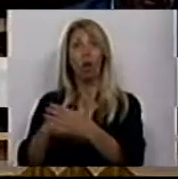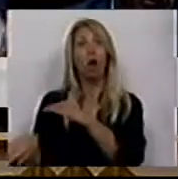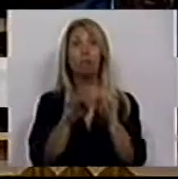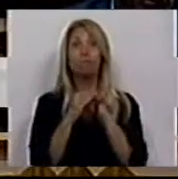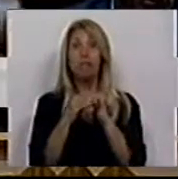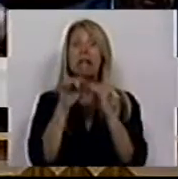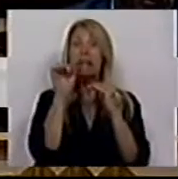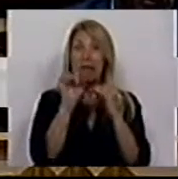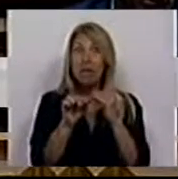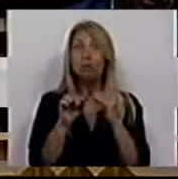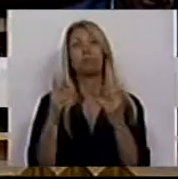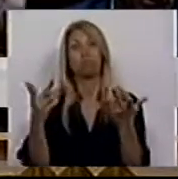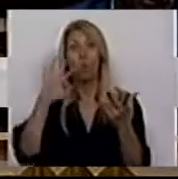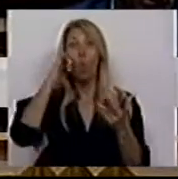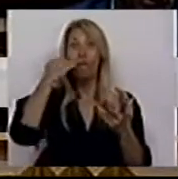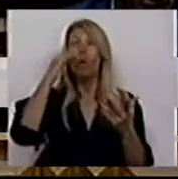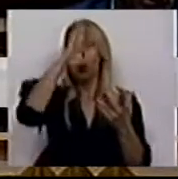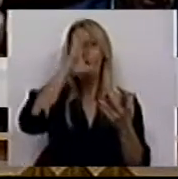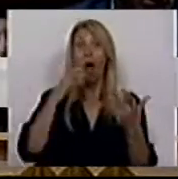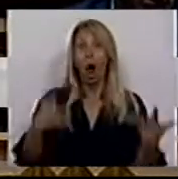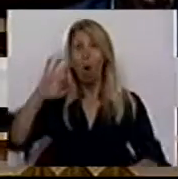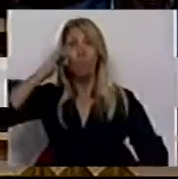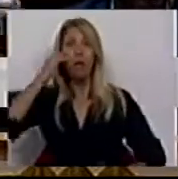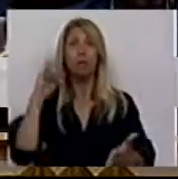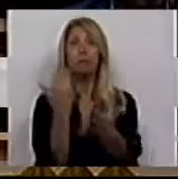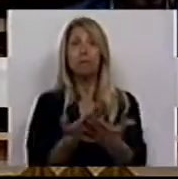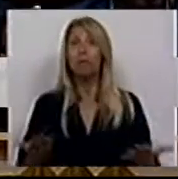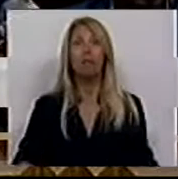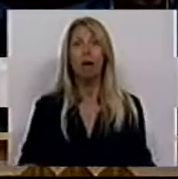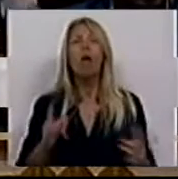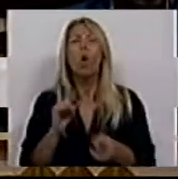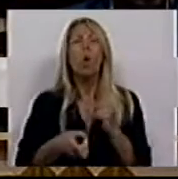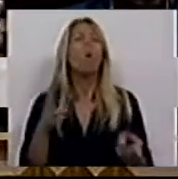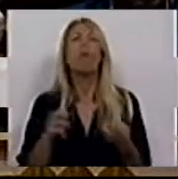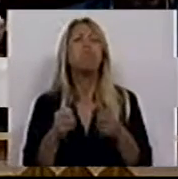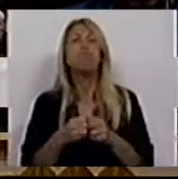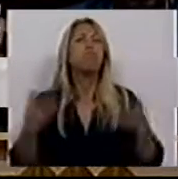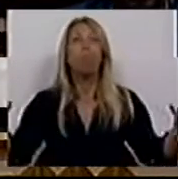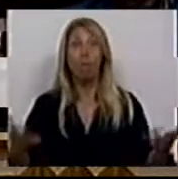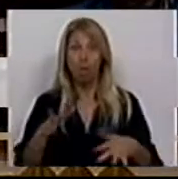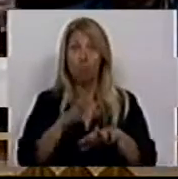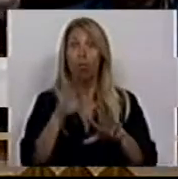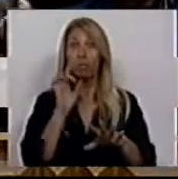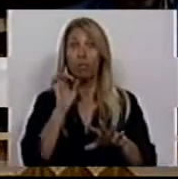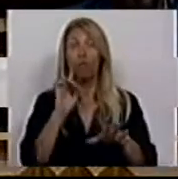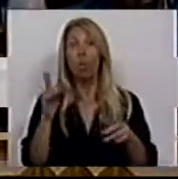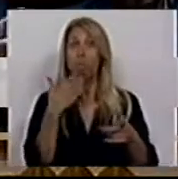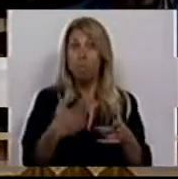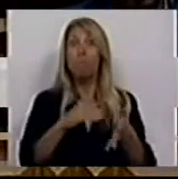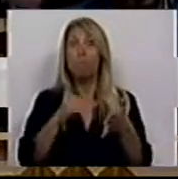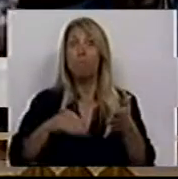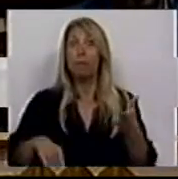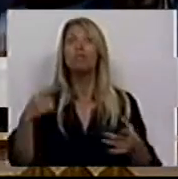lesado por parte deste Governo. Qual é o grande problema e daí a virtualidade desta petição? É que